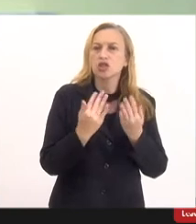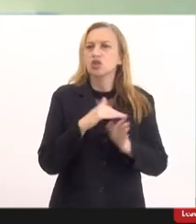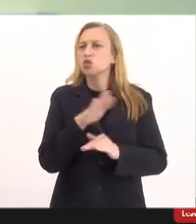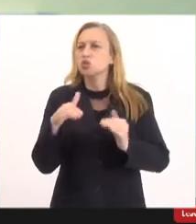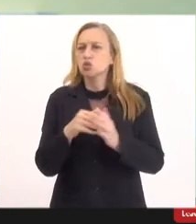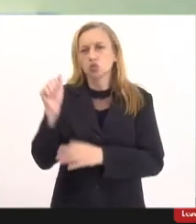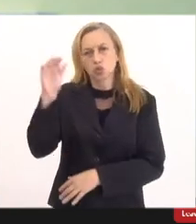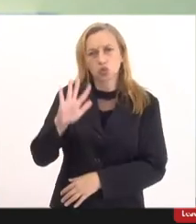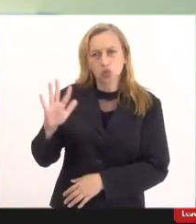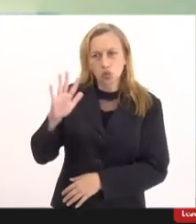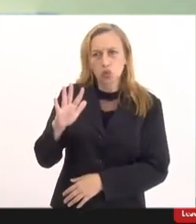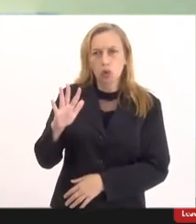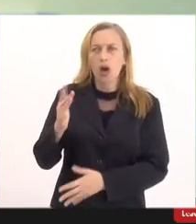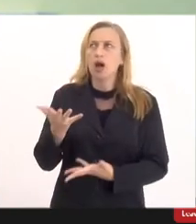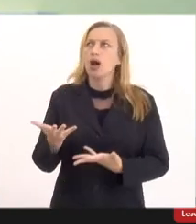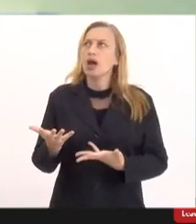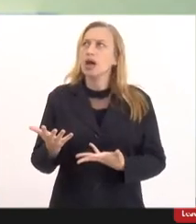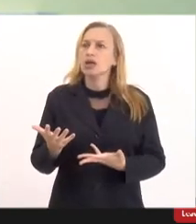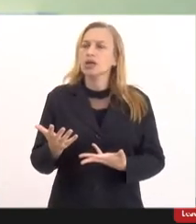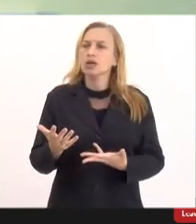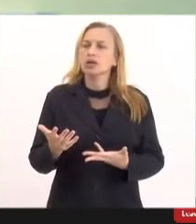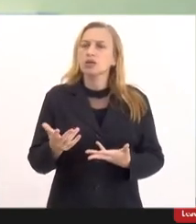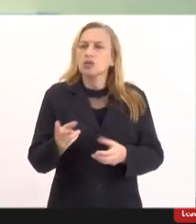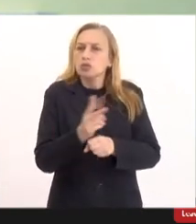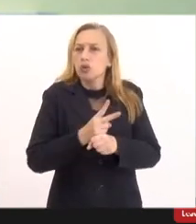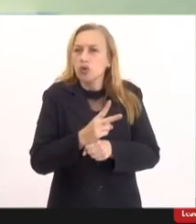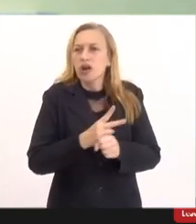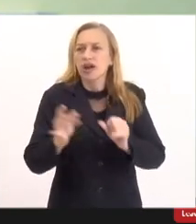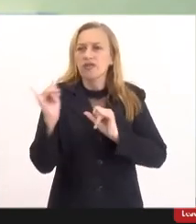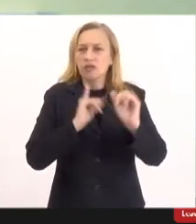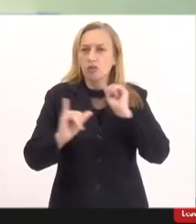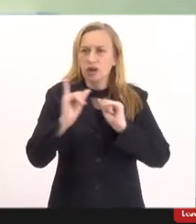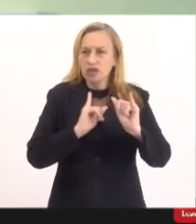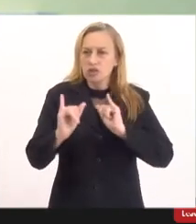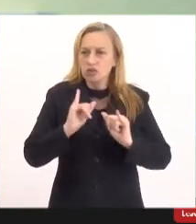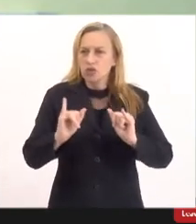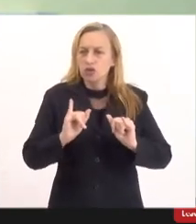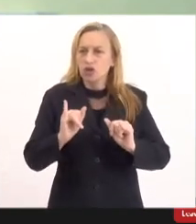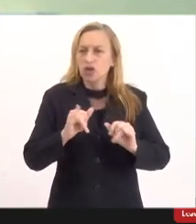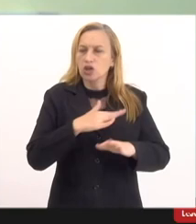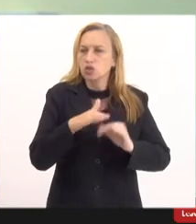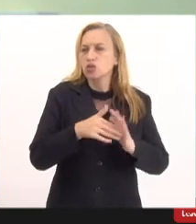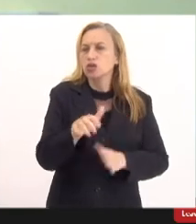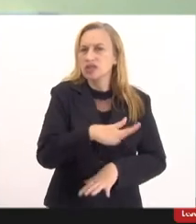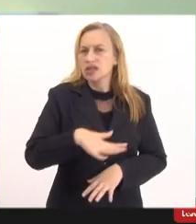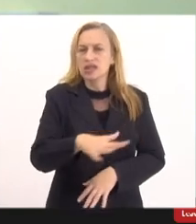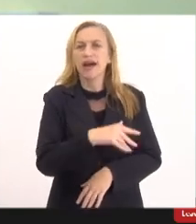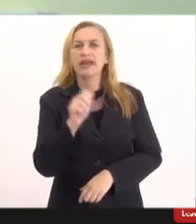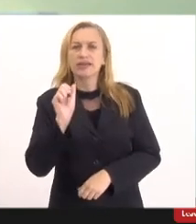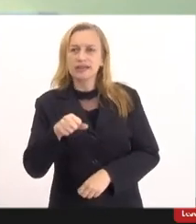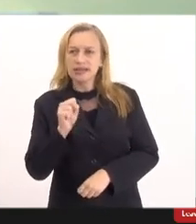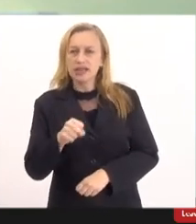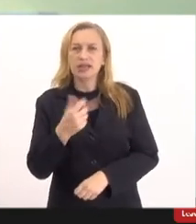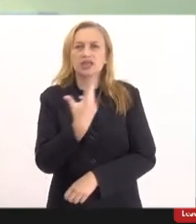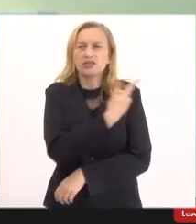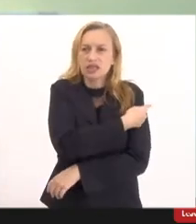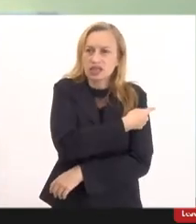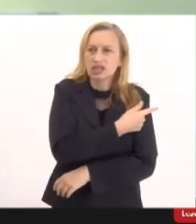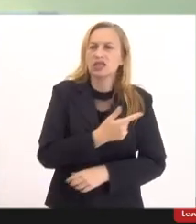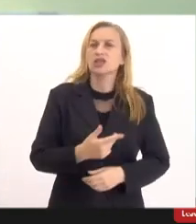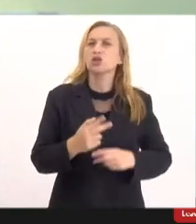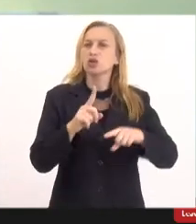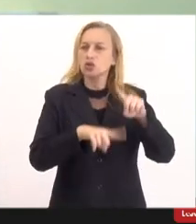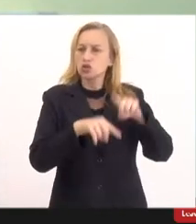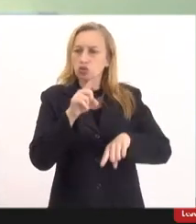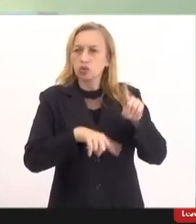em geral o pessoal tem que buscar informações em todos os campos sim essas vacinas esses produtos